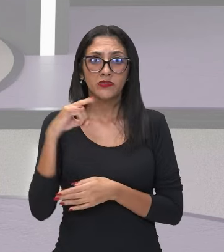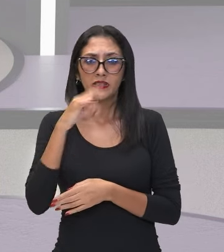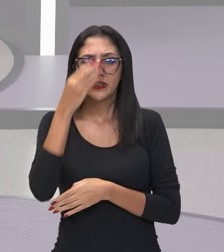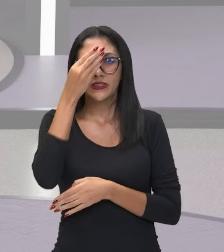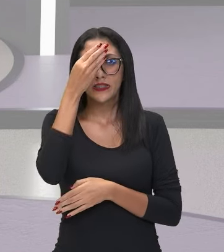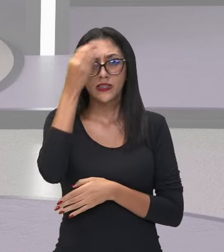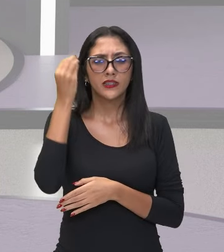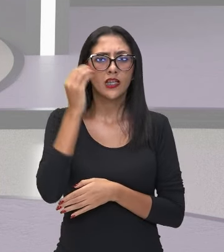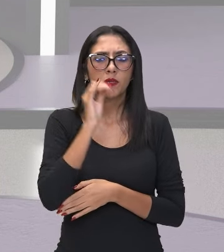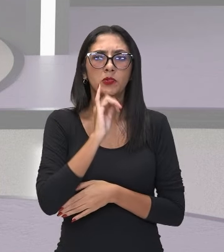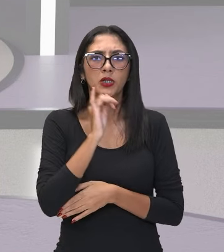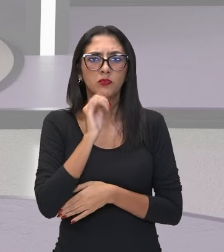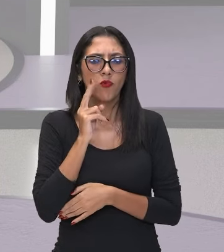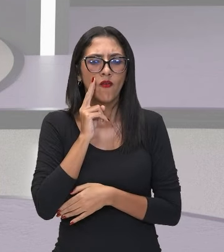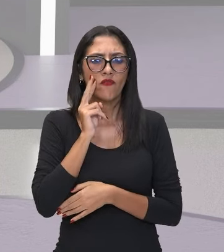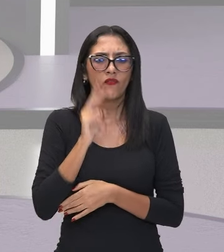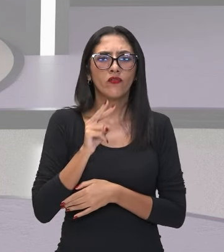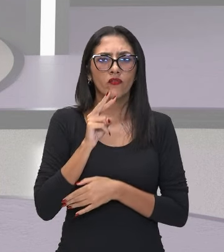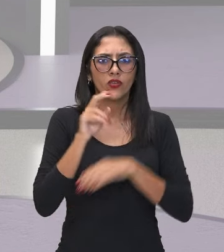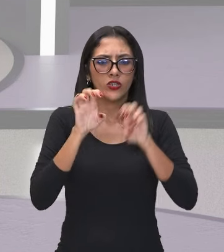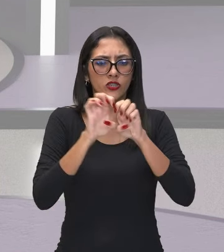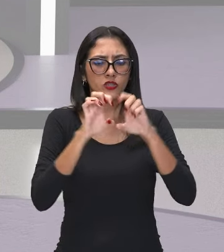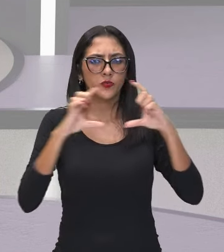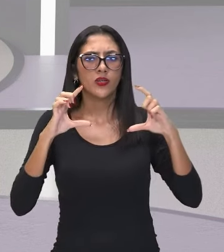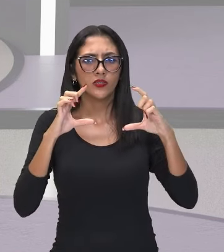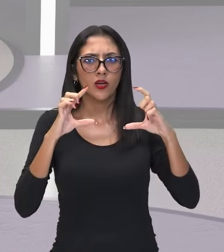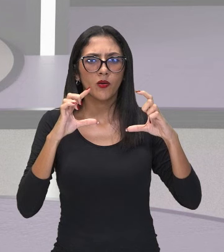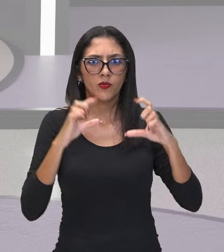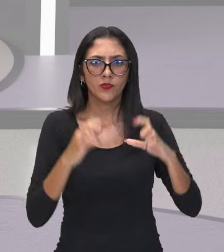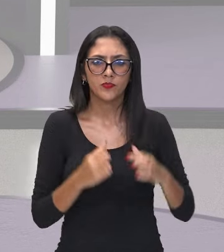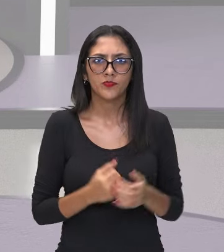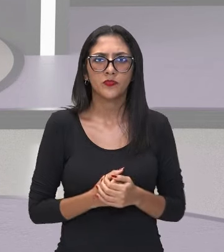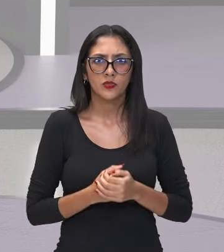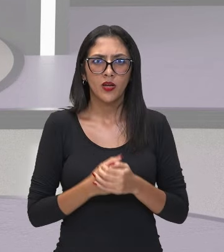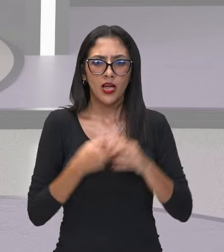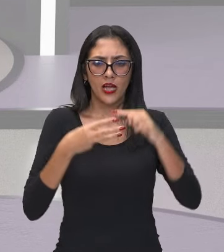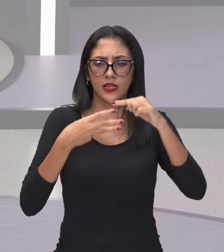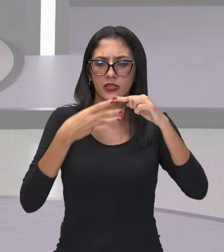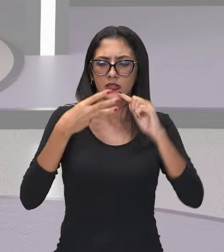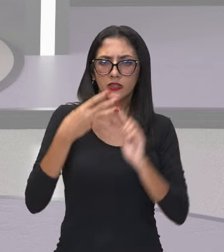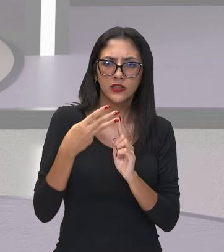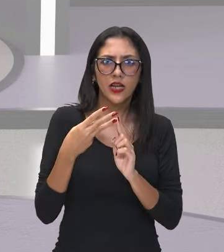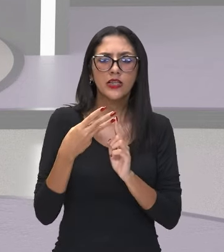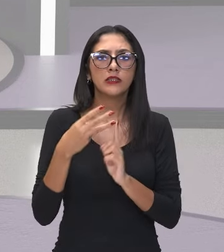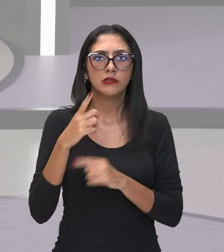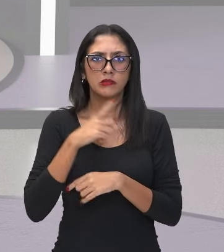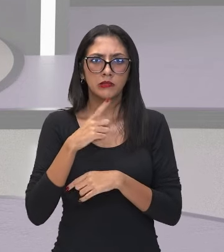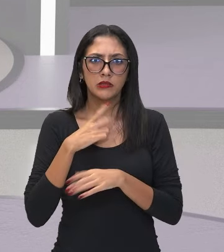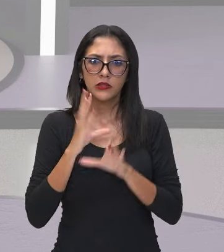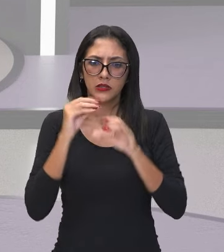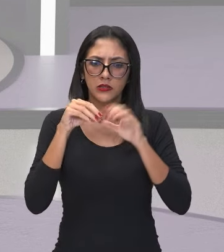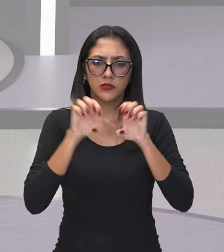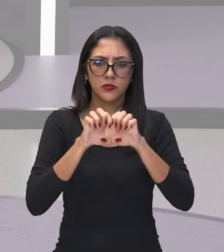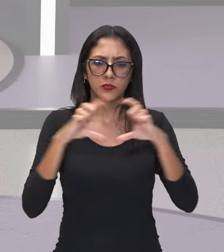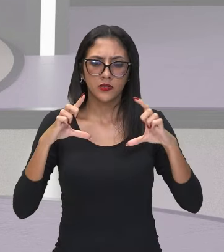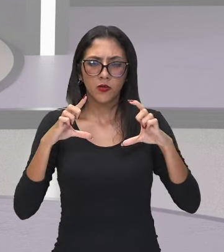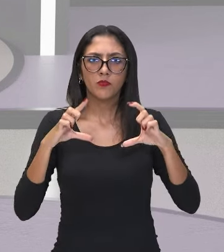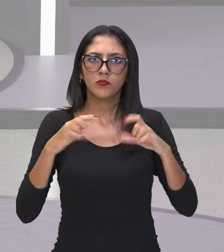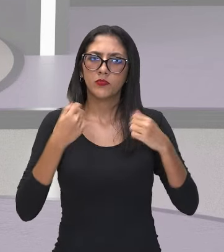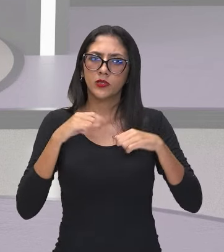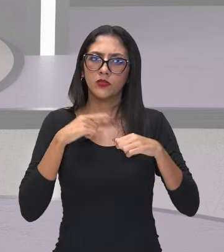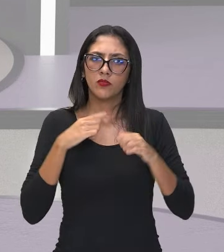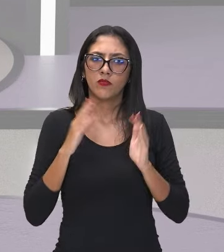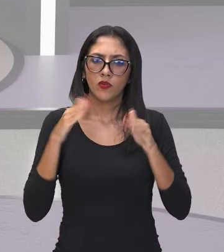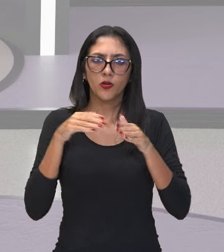olhou para a expressão, os três sinais ali de associação estão presentes? Comece a resolver de dentro